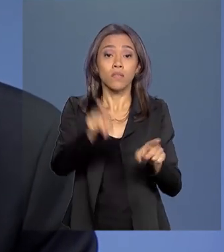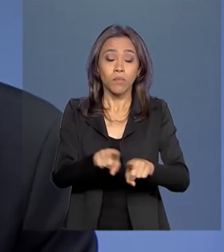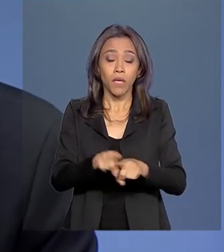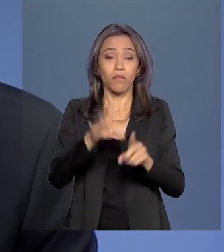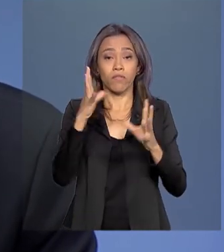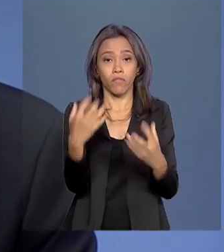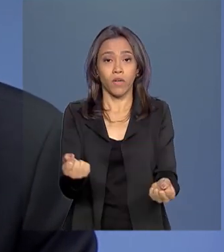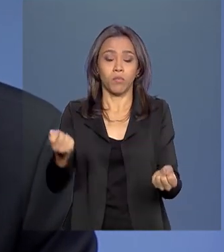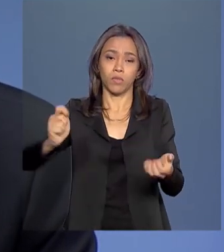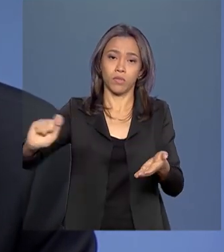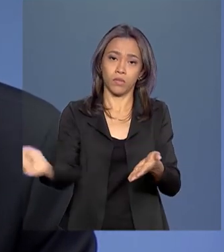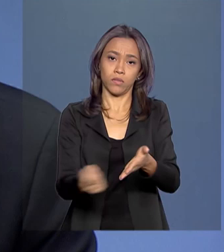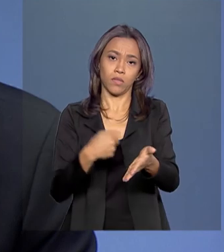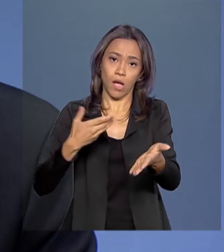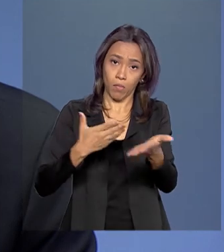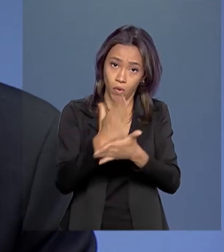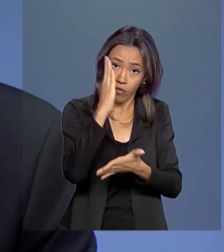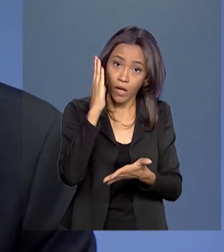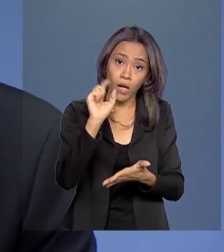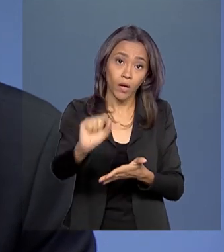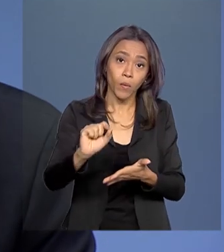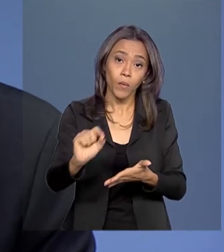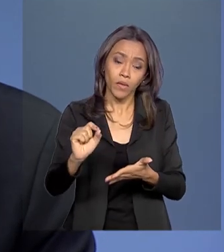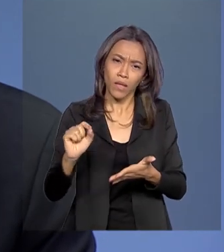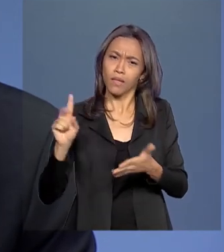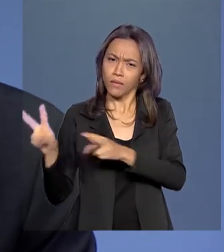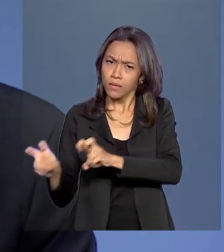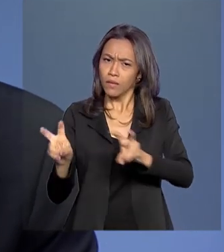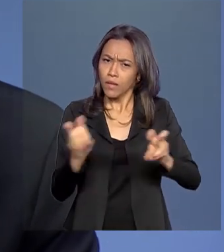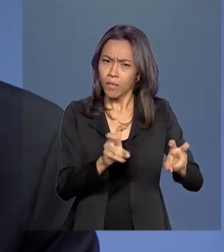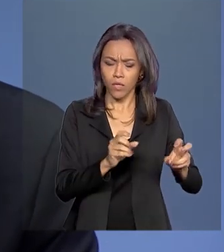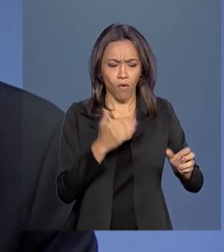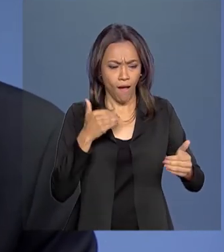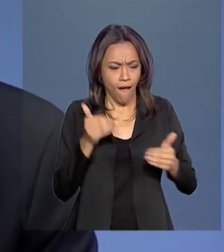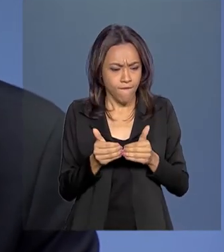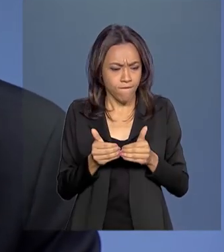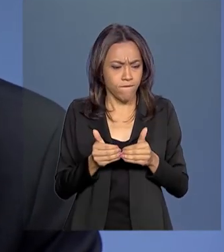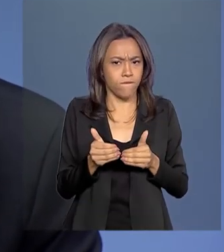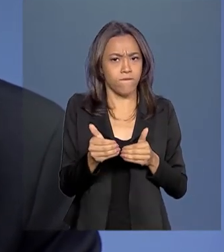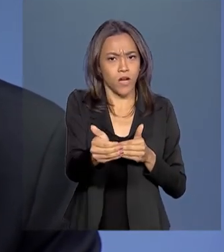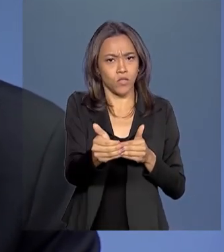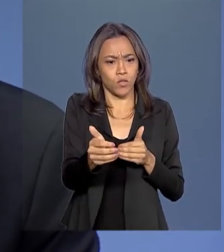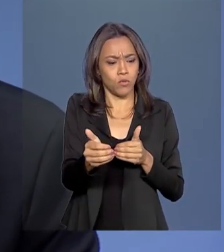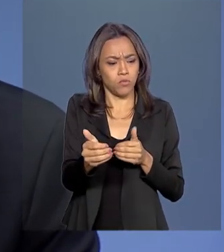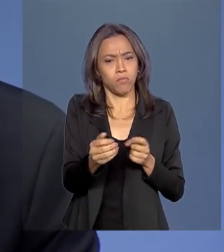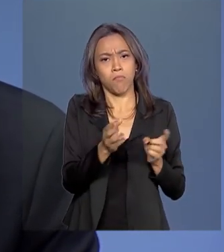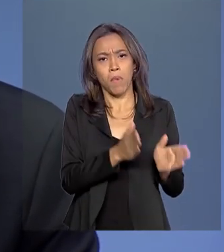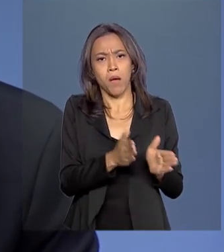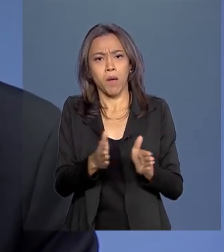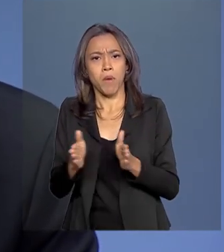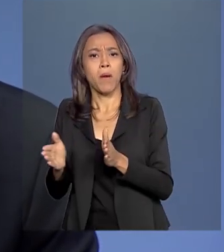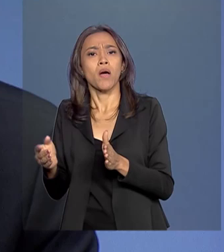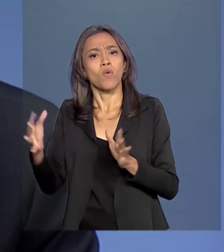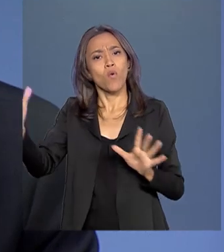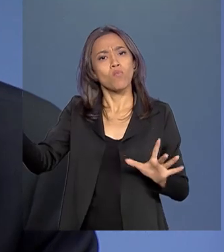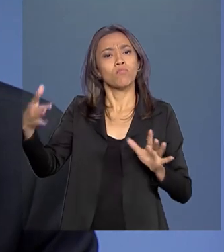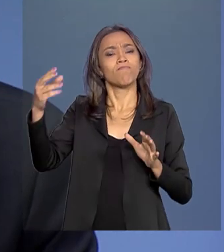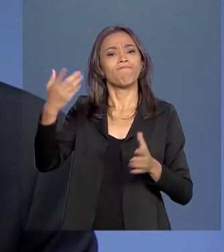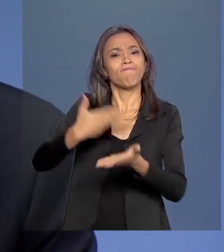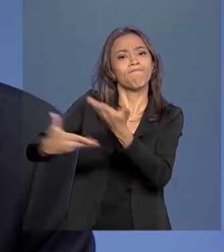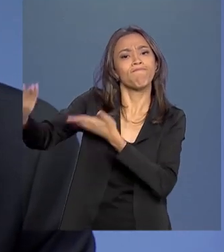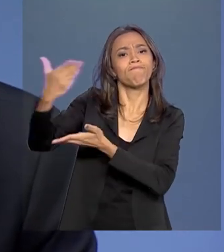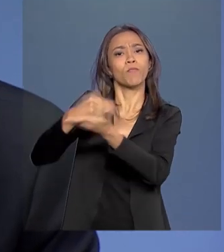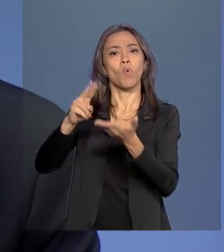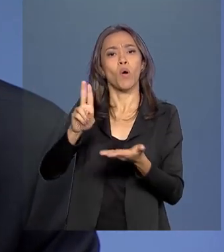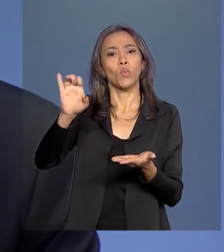na nossa presidência nessas matérias. Então, todos esses avanços que a gente fez com a União Europeia estão